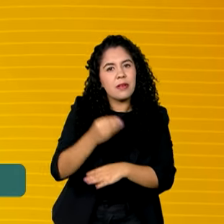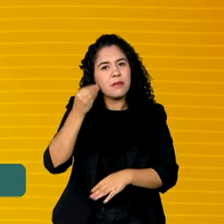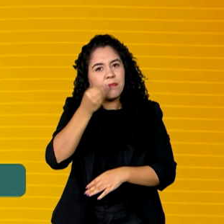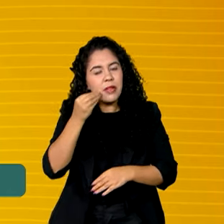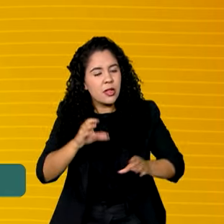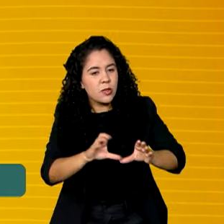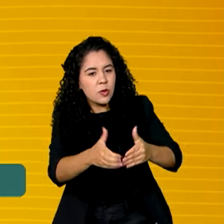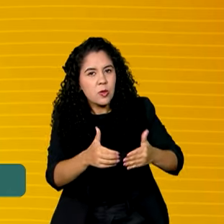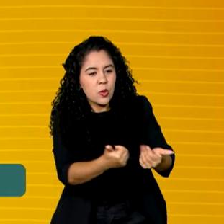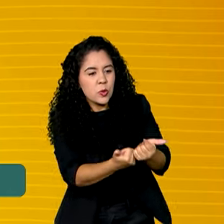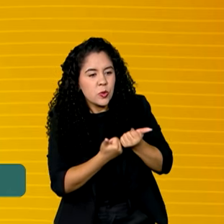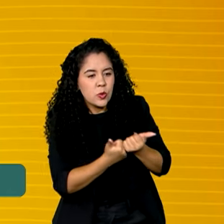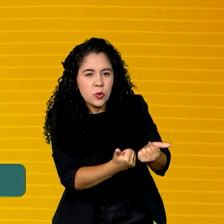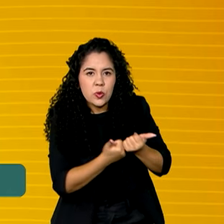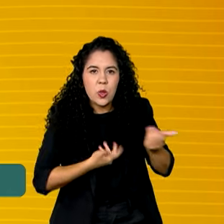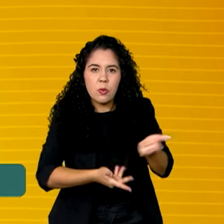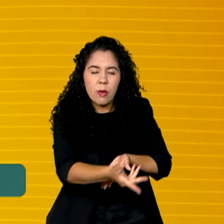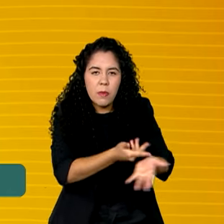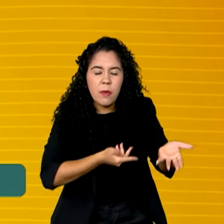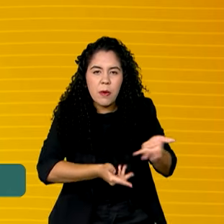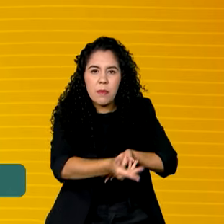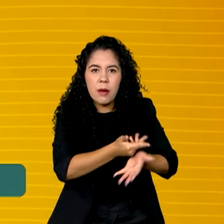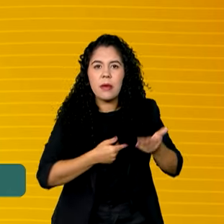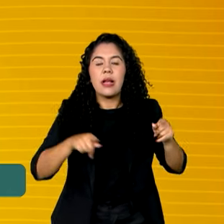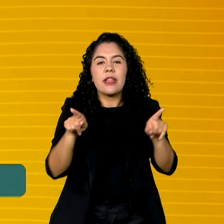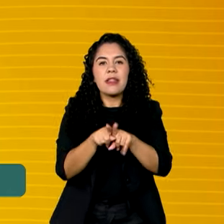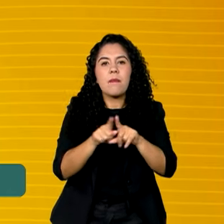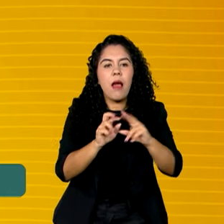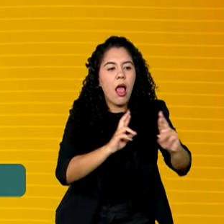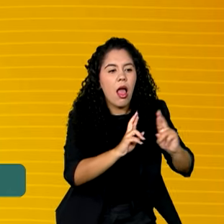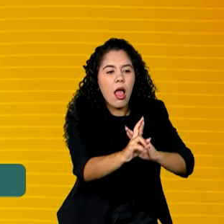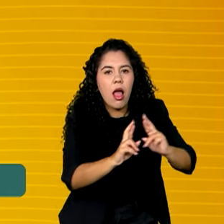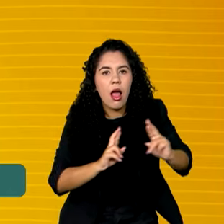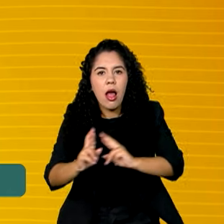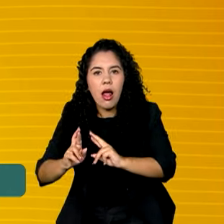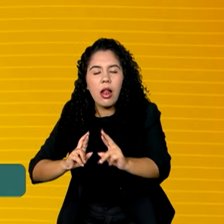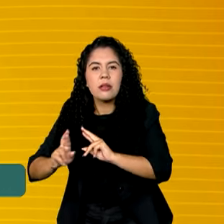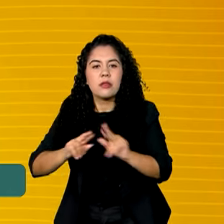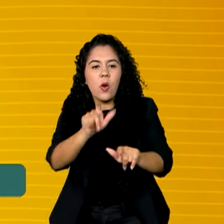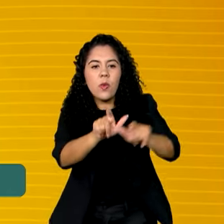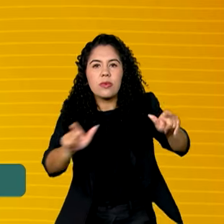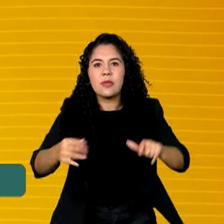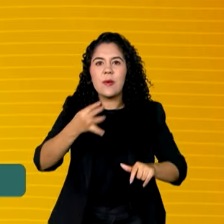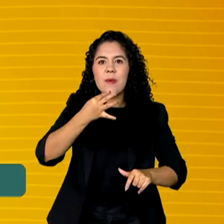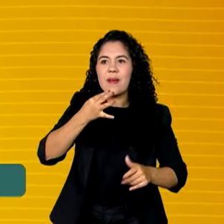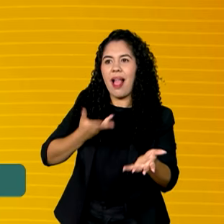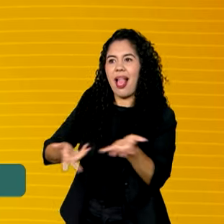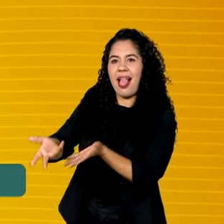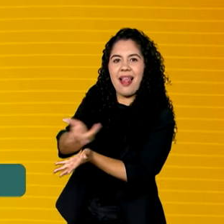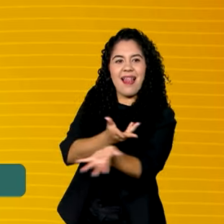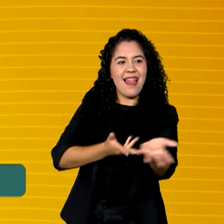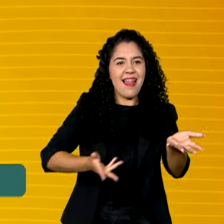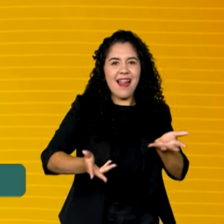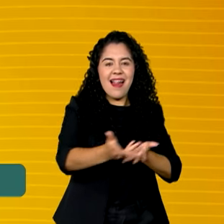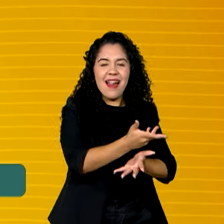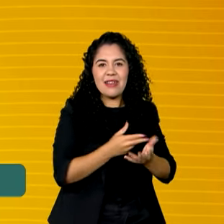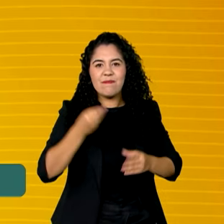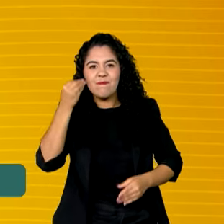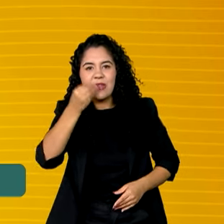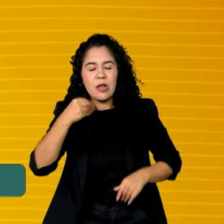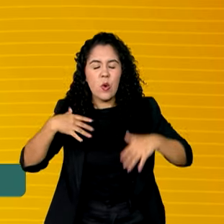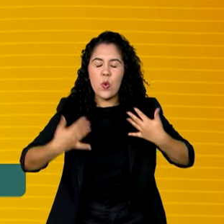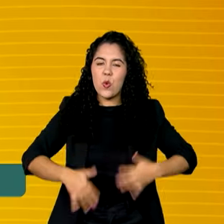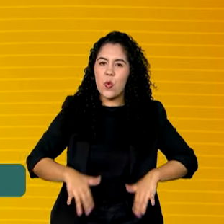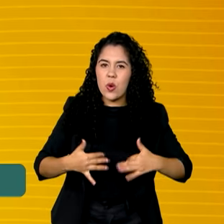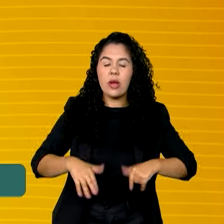mas também socioemocionais, por todo o networking durante o programa, que acabou gerando uma troca de conhecimentos e experiências